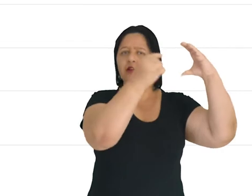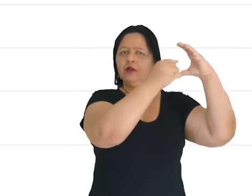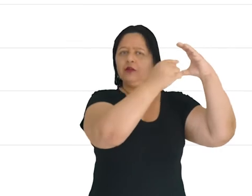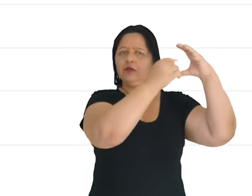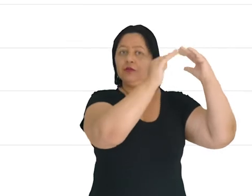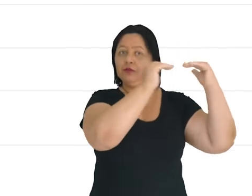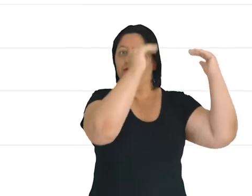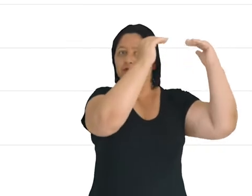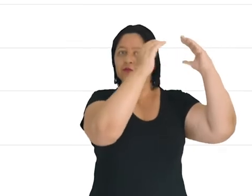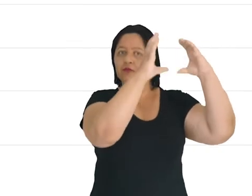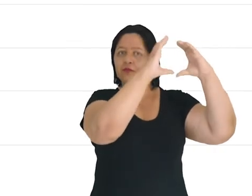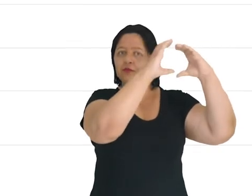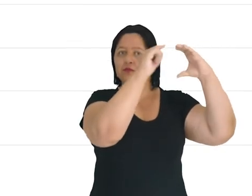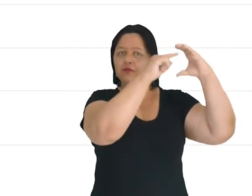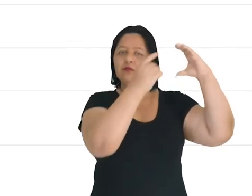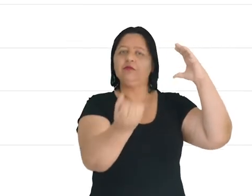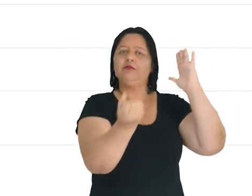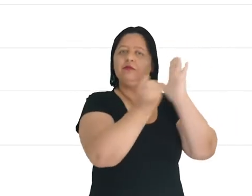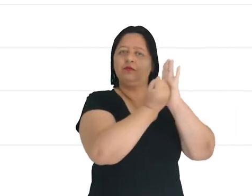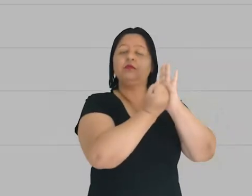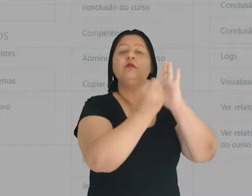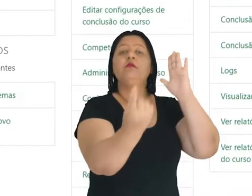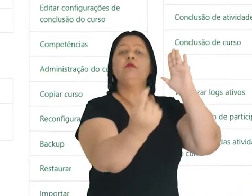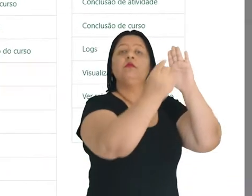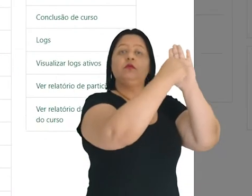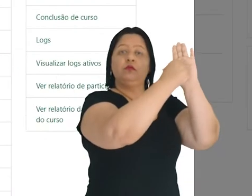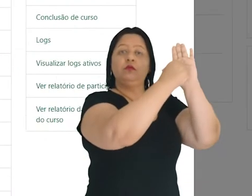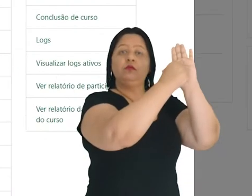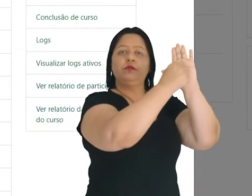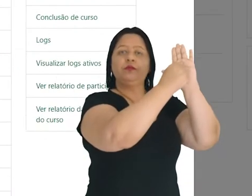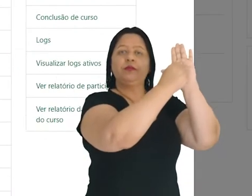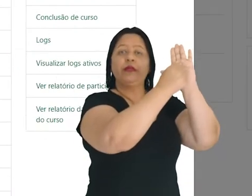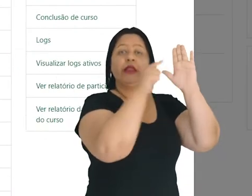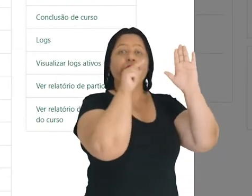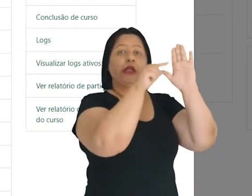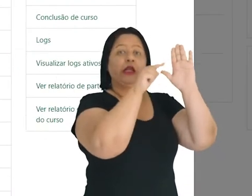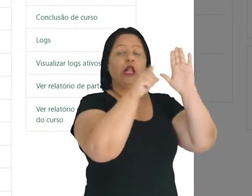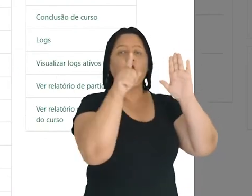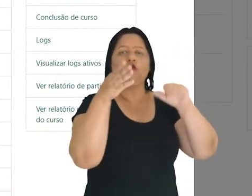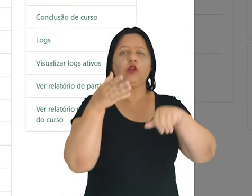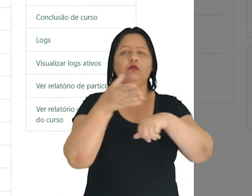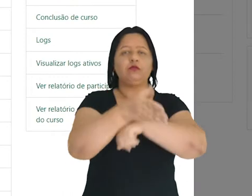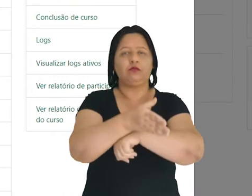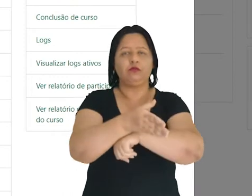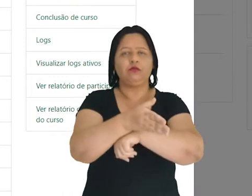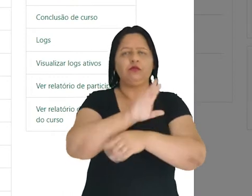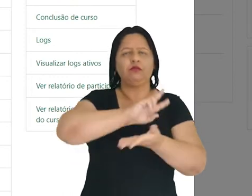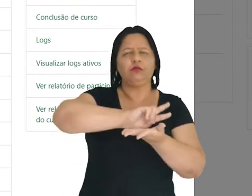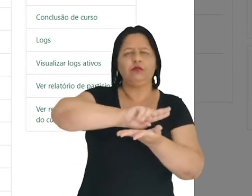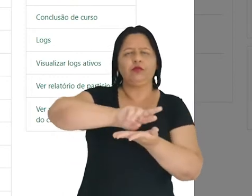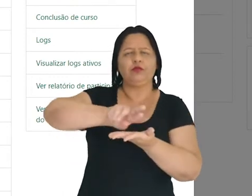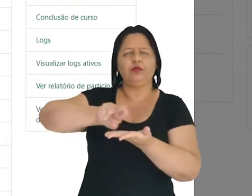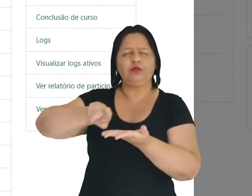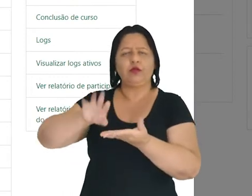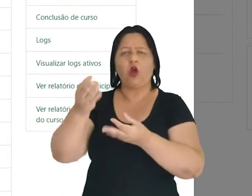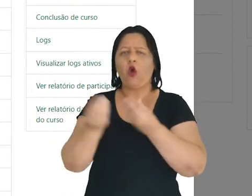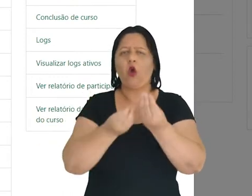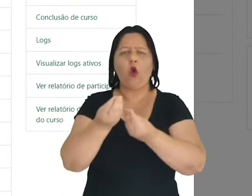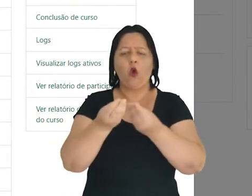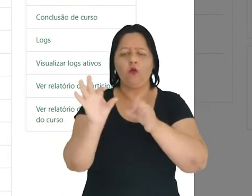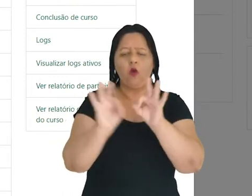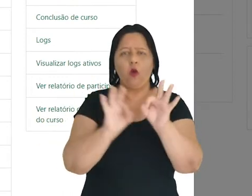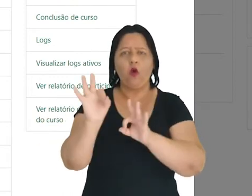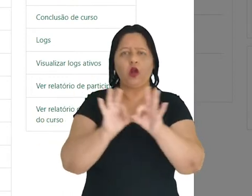engrenagem na área superior do curso. Clicando nesse botão, você tem acesso às diversas